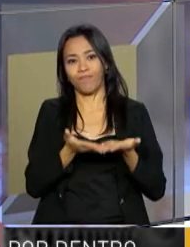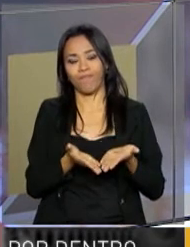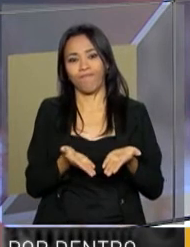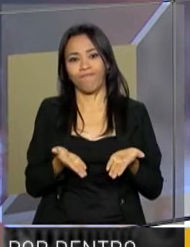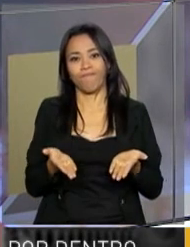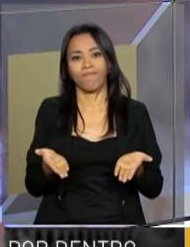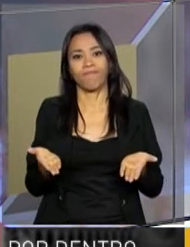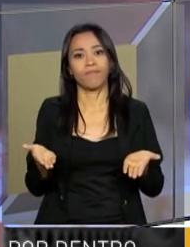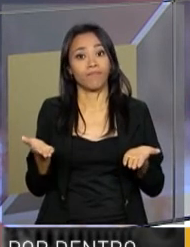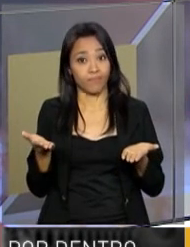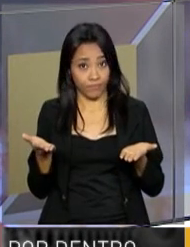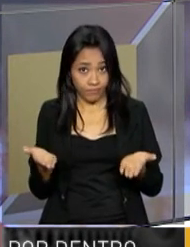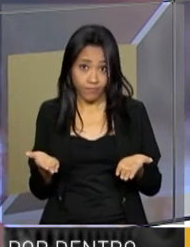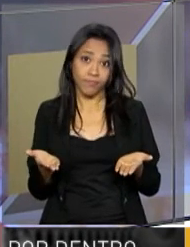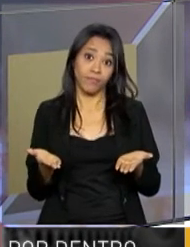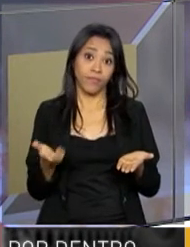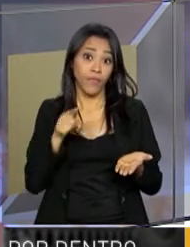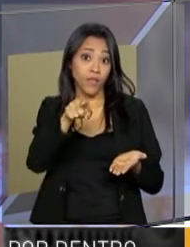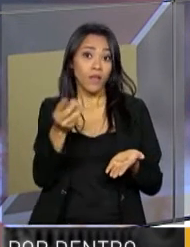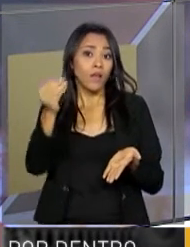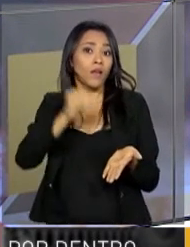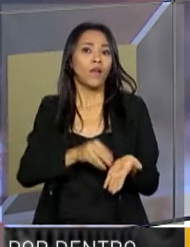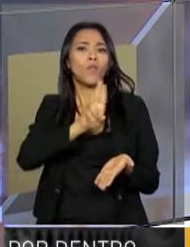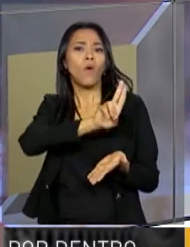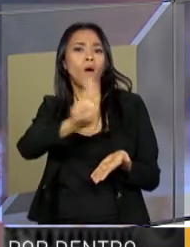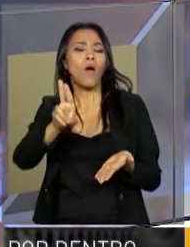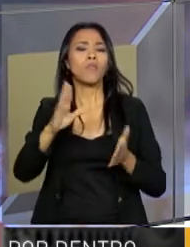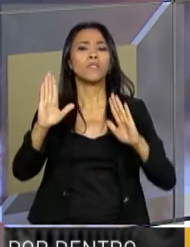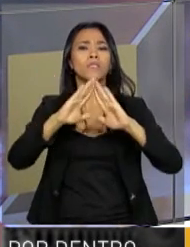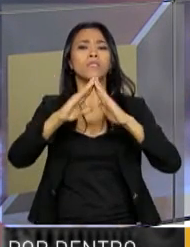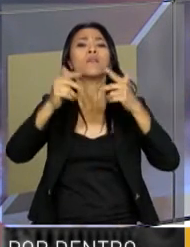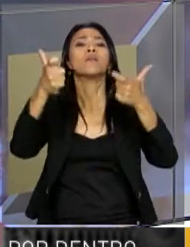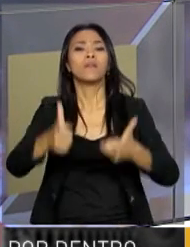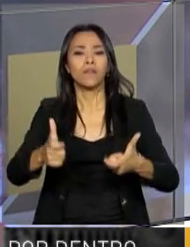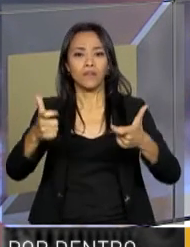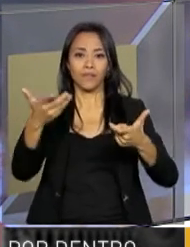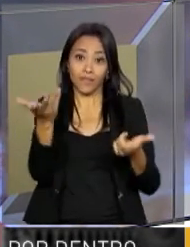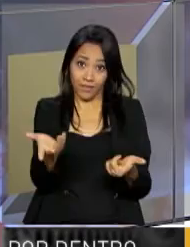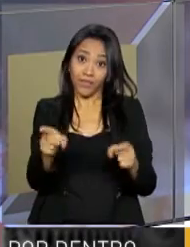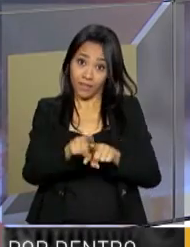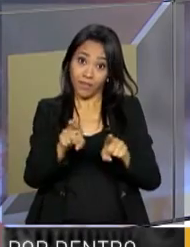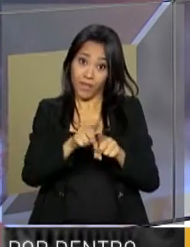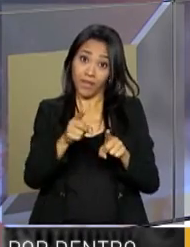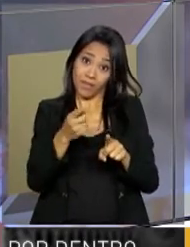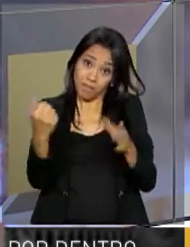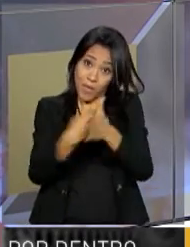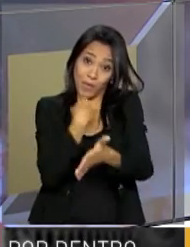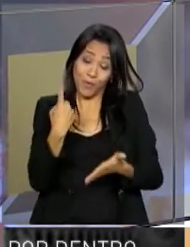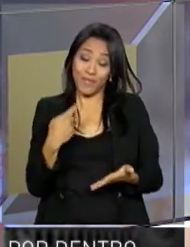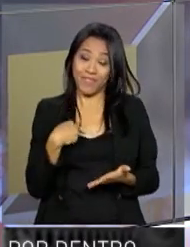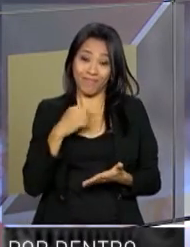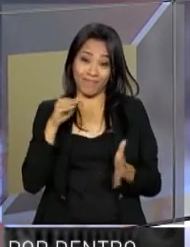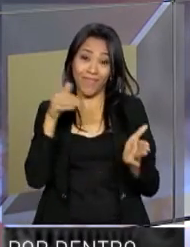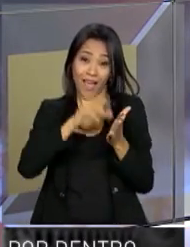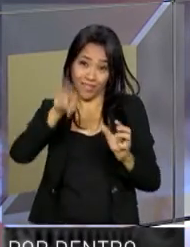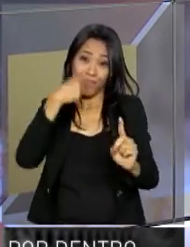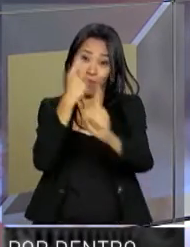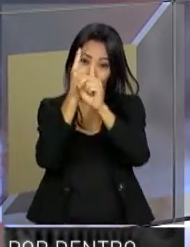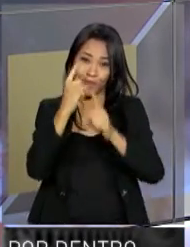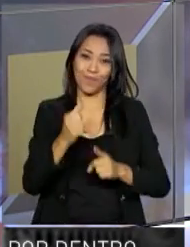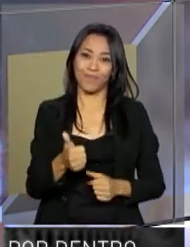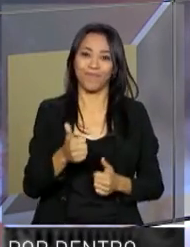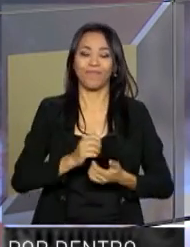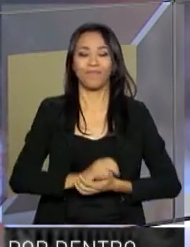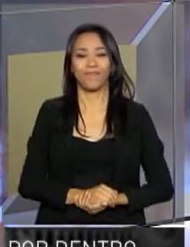presidencia.gov.br. Informe o seu nome e a cidade onde você mora e mande a sua pergunta para a gente. Até o